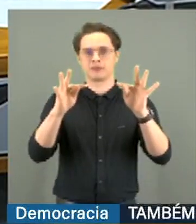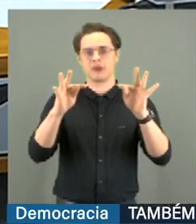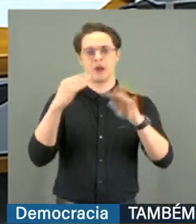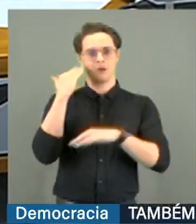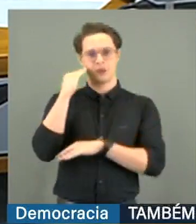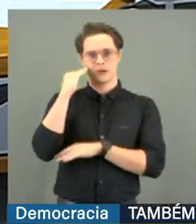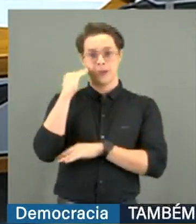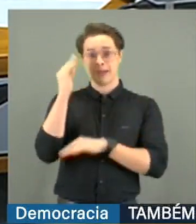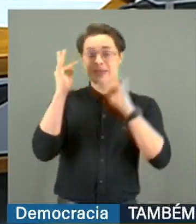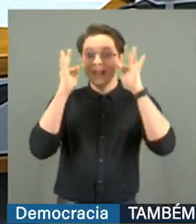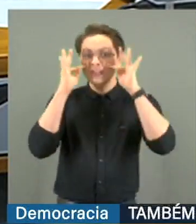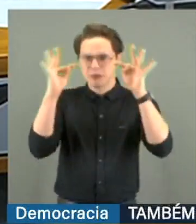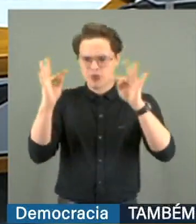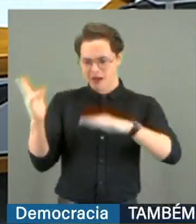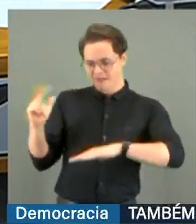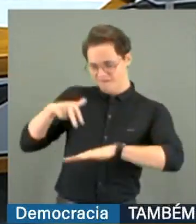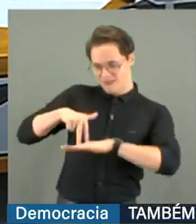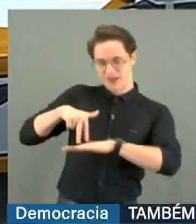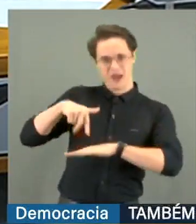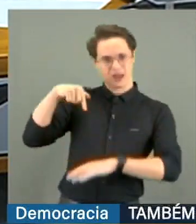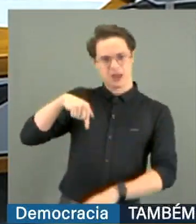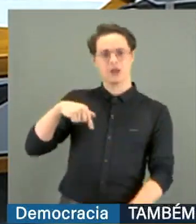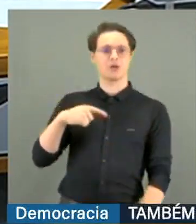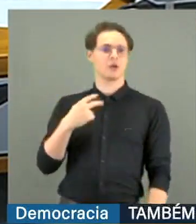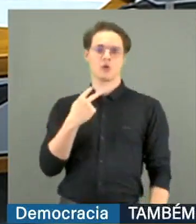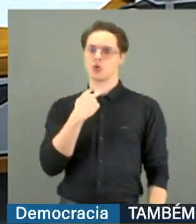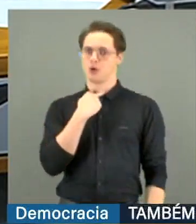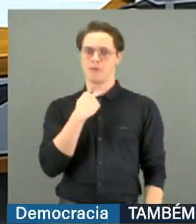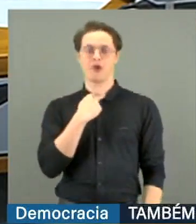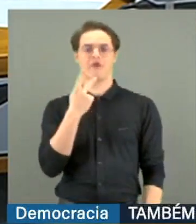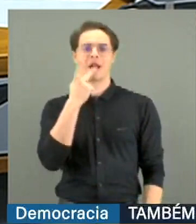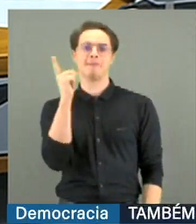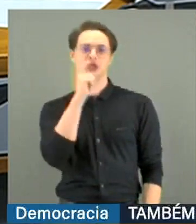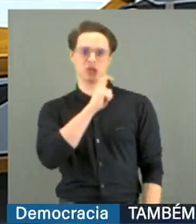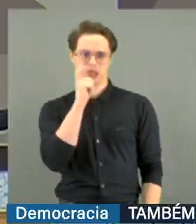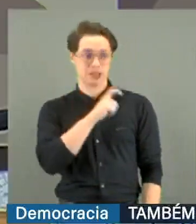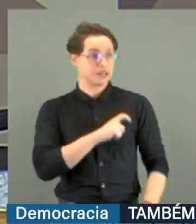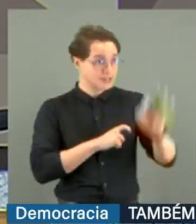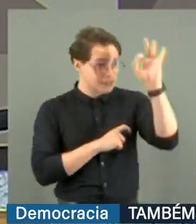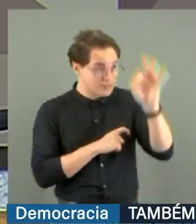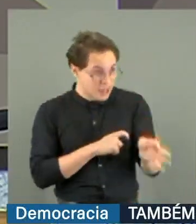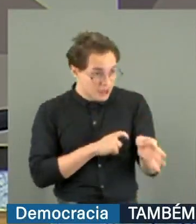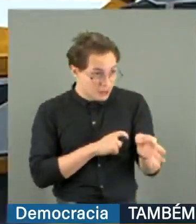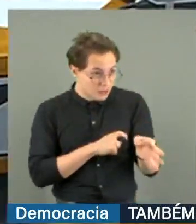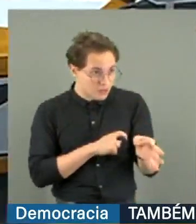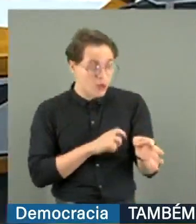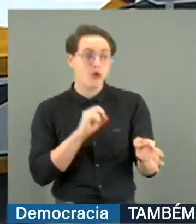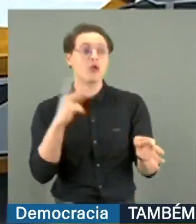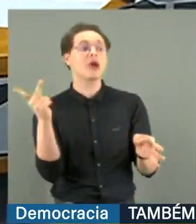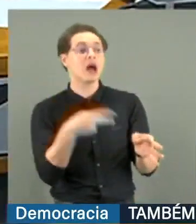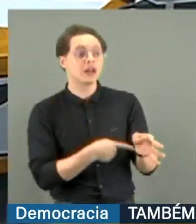não pode mentir. Correto, Presidente? Correto? Estou correto ou estou errado?